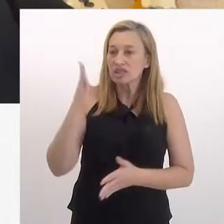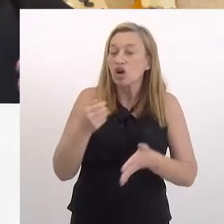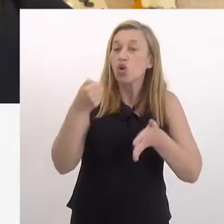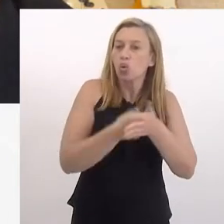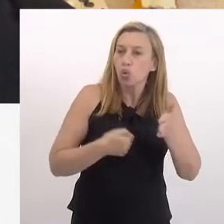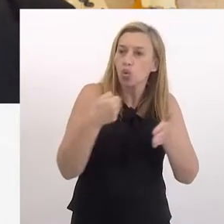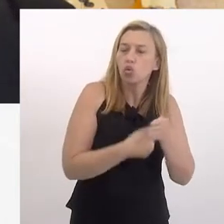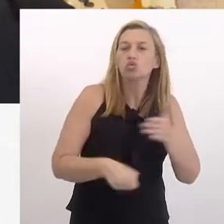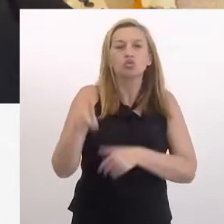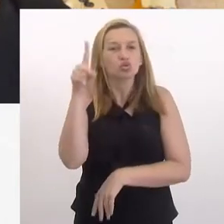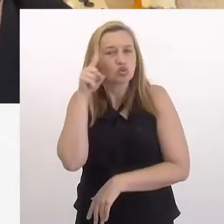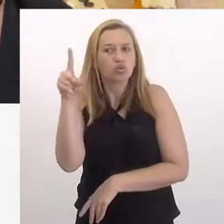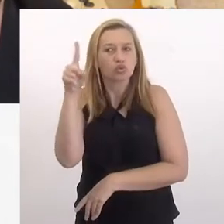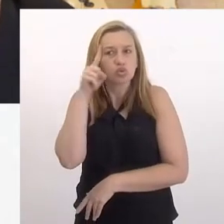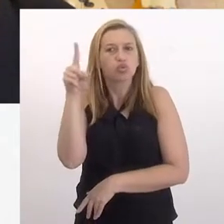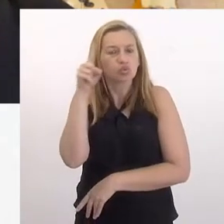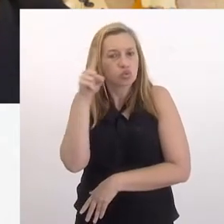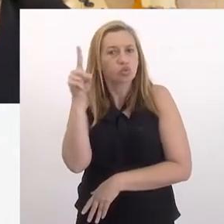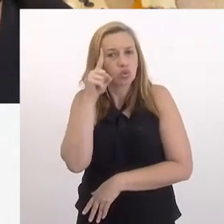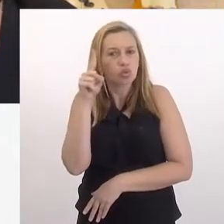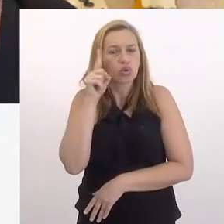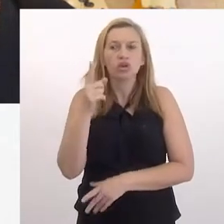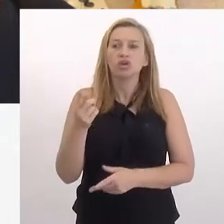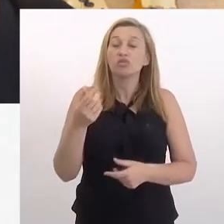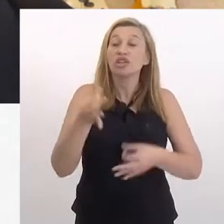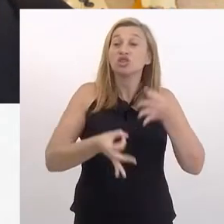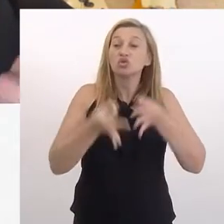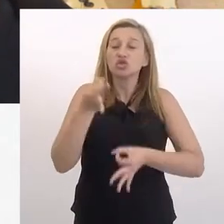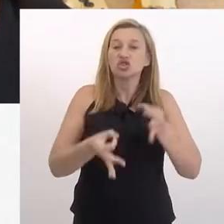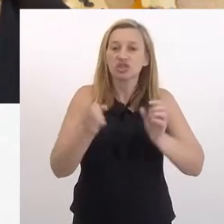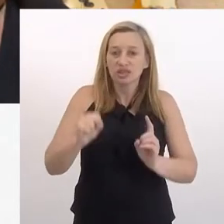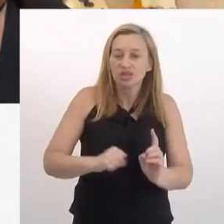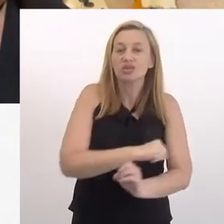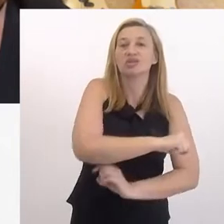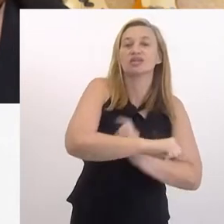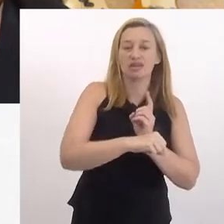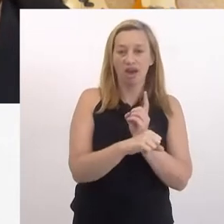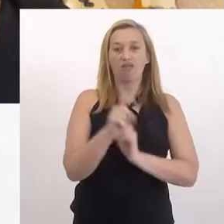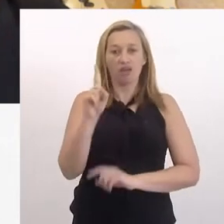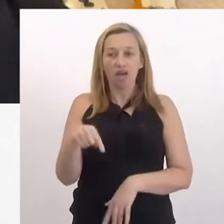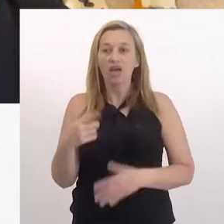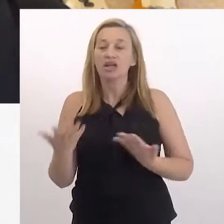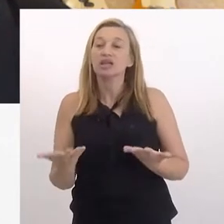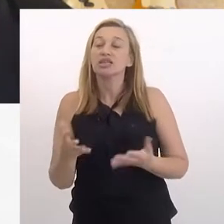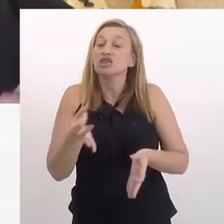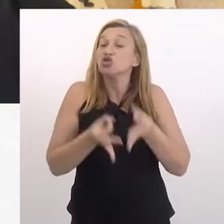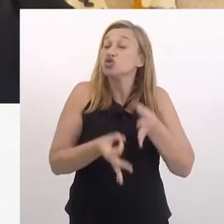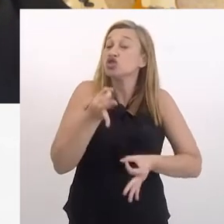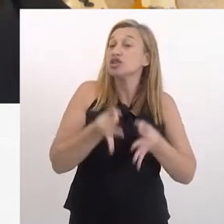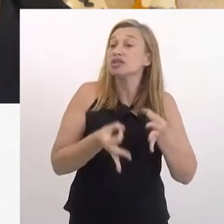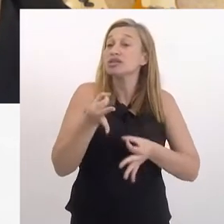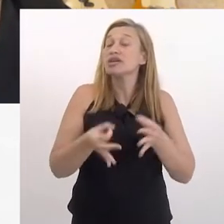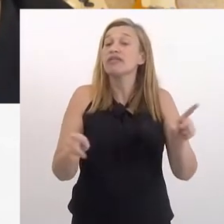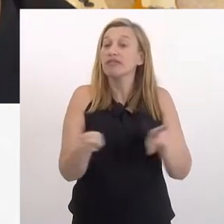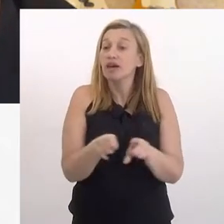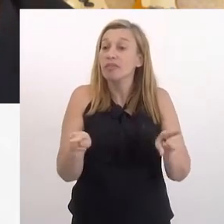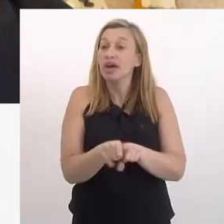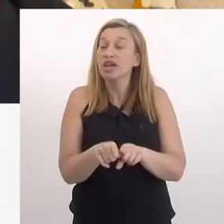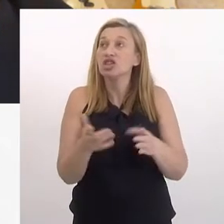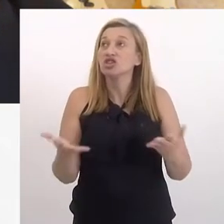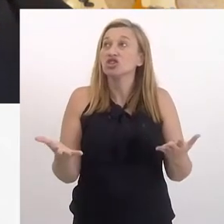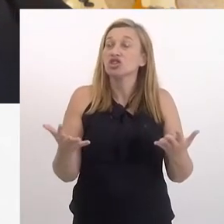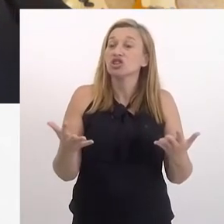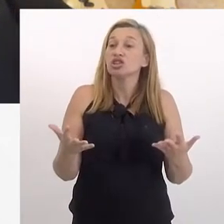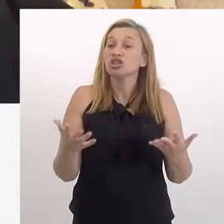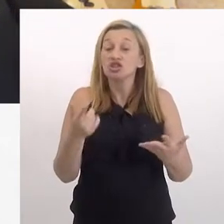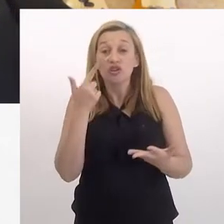Brasil, a gente luta, eu acho que diariamente, por essa justiça social, por essa justiça também